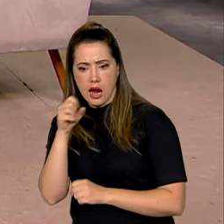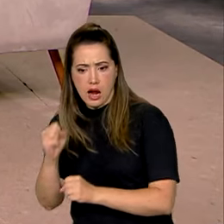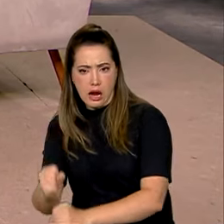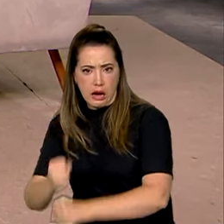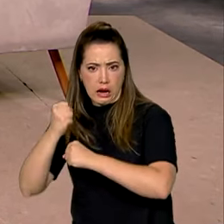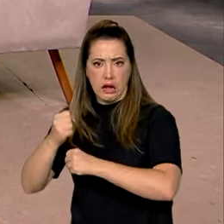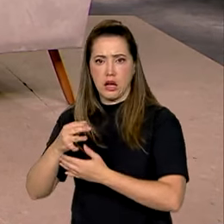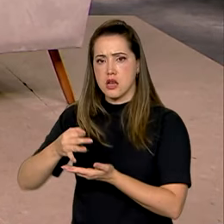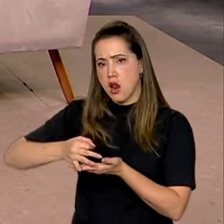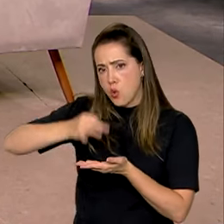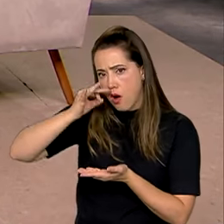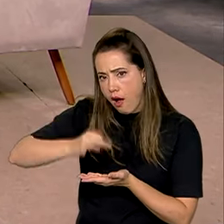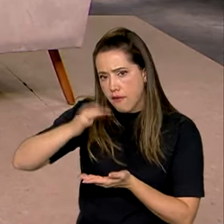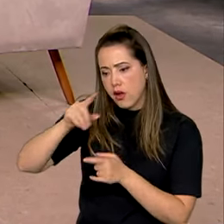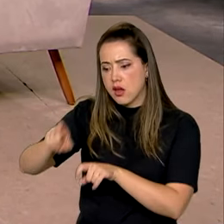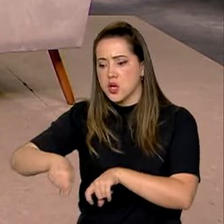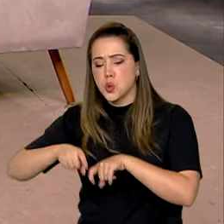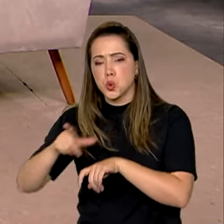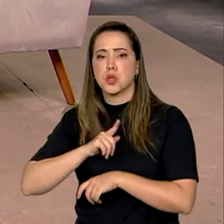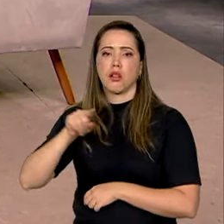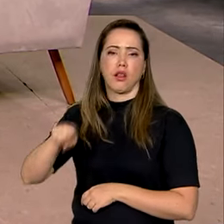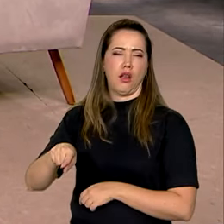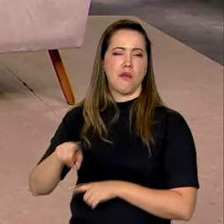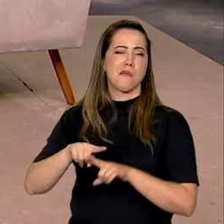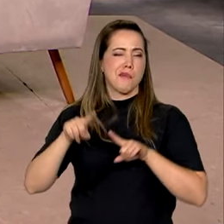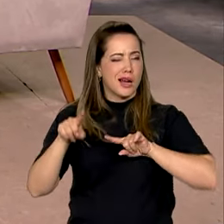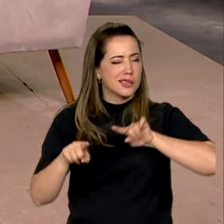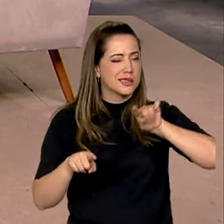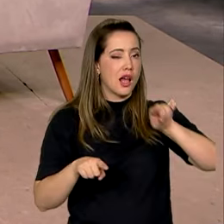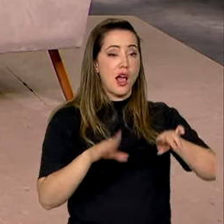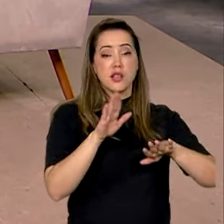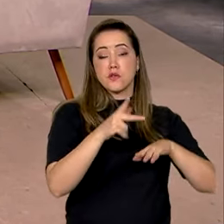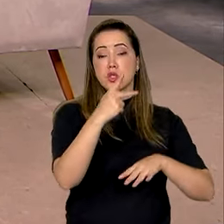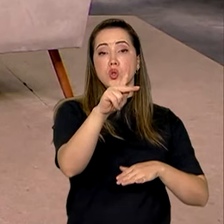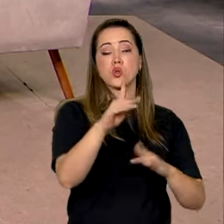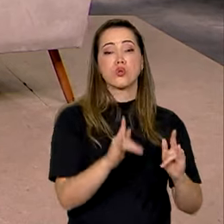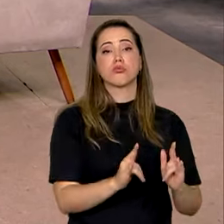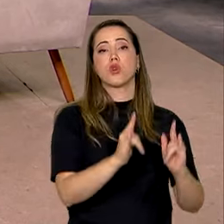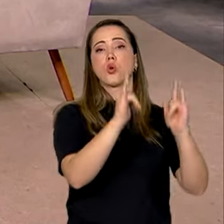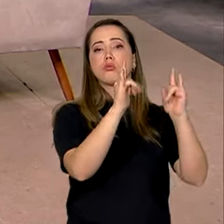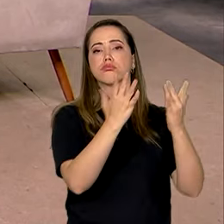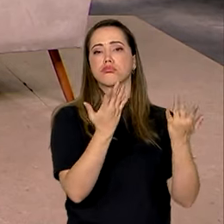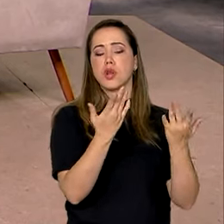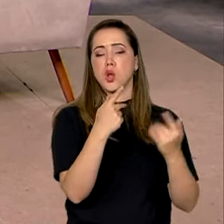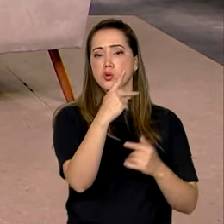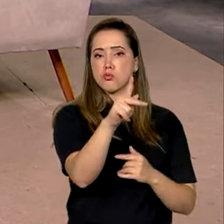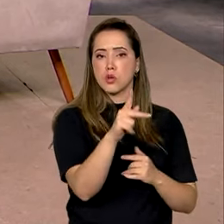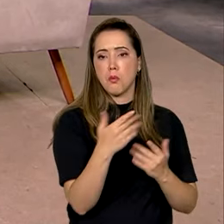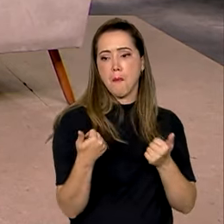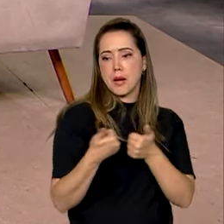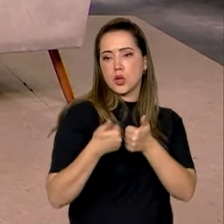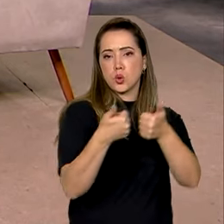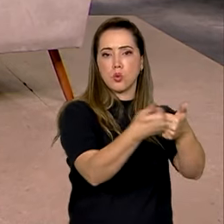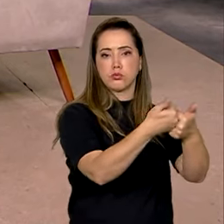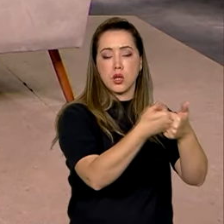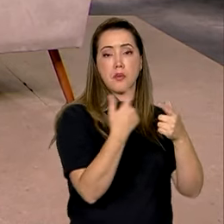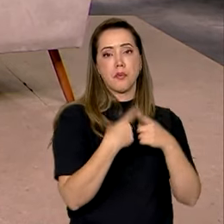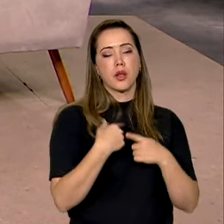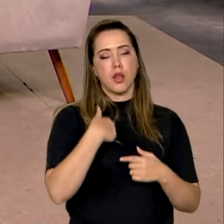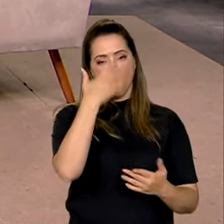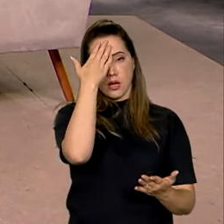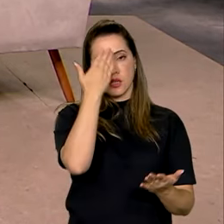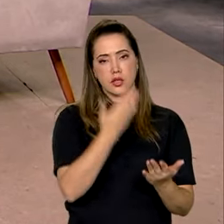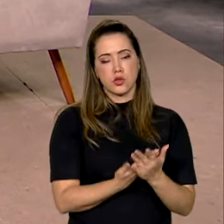muito importante, a inspeção do trabalho vem atuado nisso. Mas pode estar, inclusive, no seu condomínio, no apartamento próximo do seu, porque eu tenho